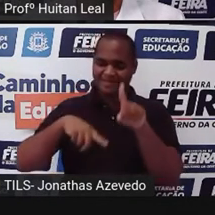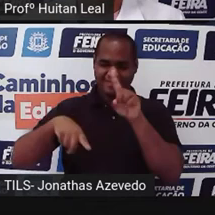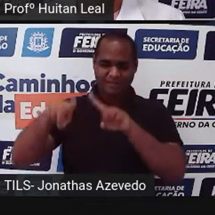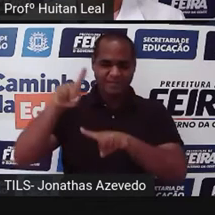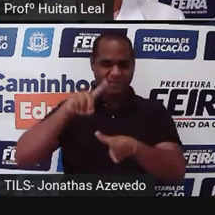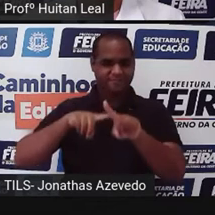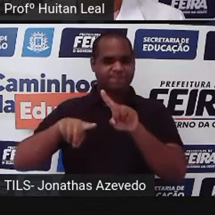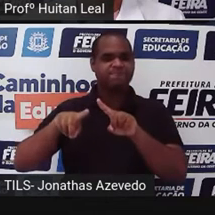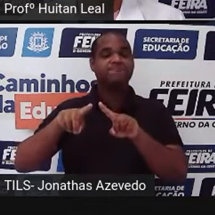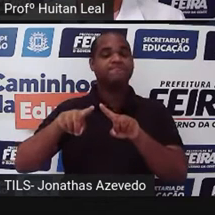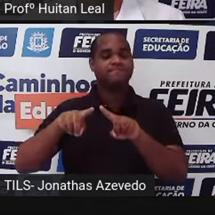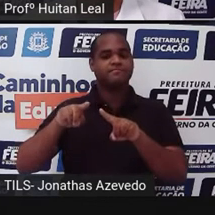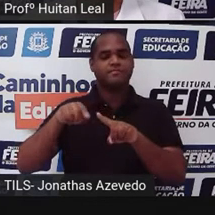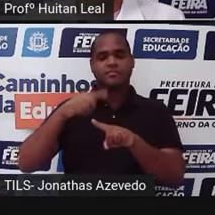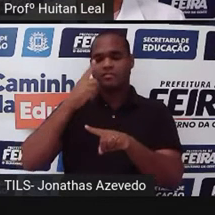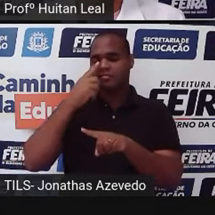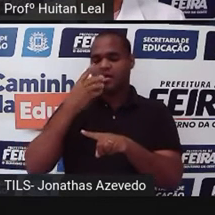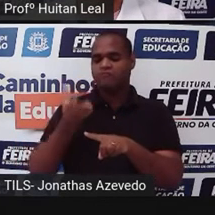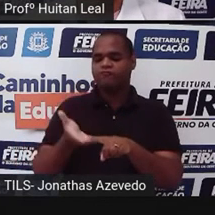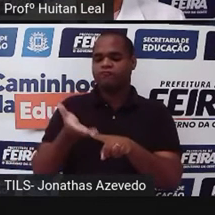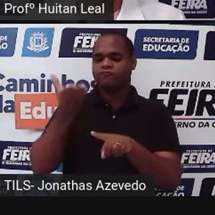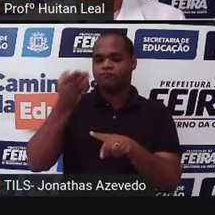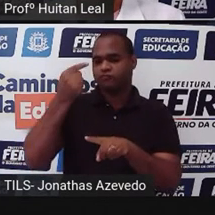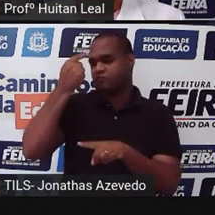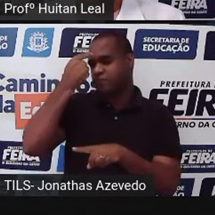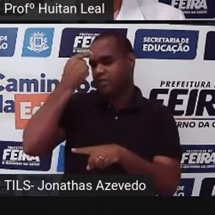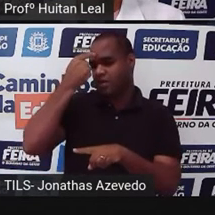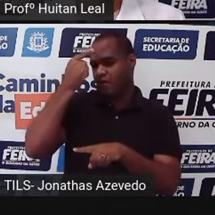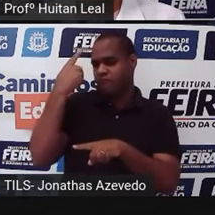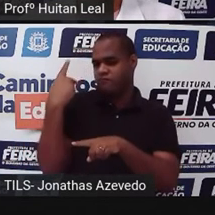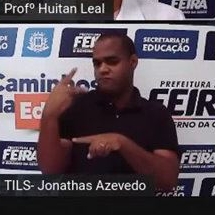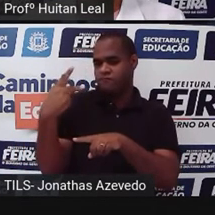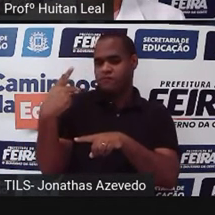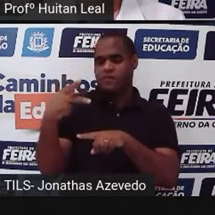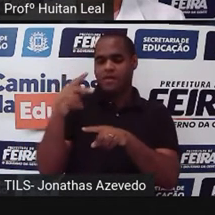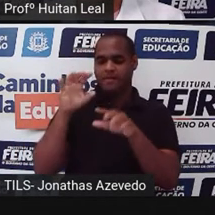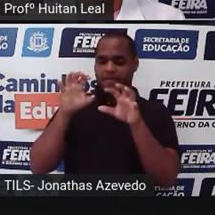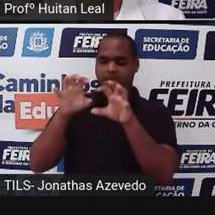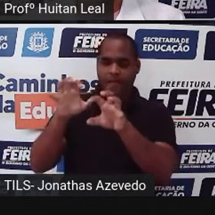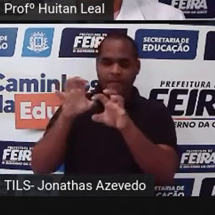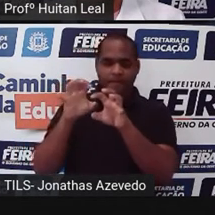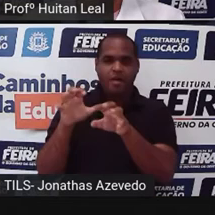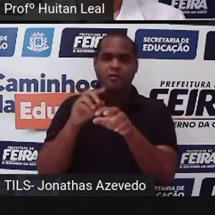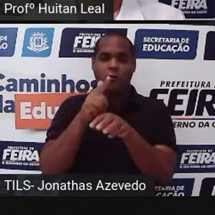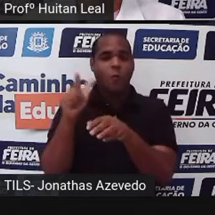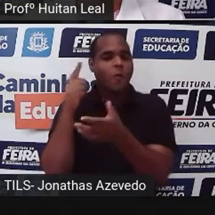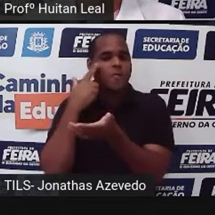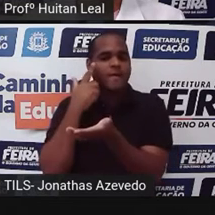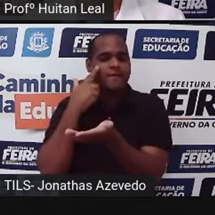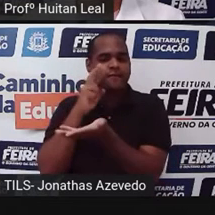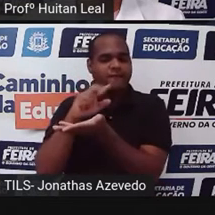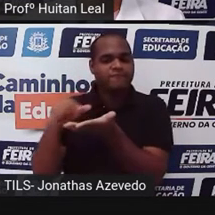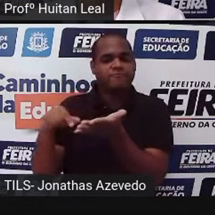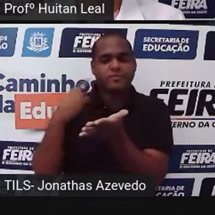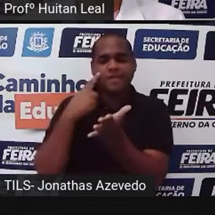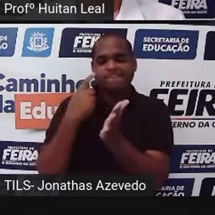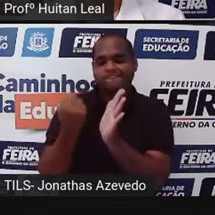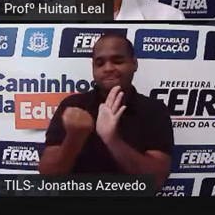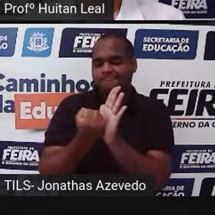ou seja, impor ideologias, fazer propaganda de certos produtos, induzir